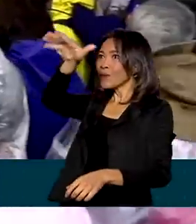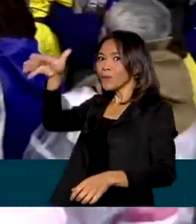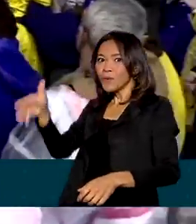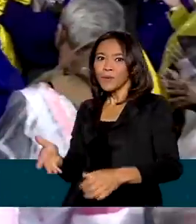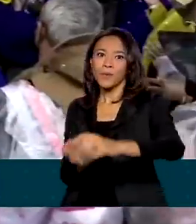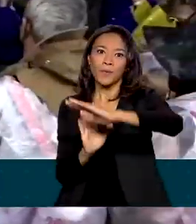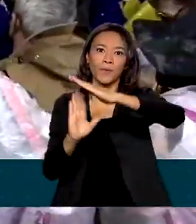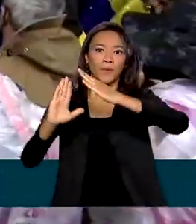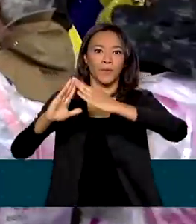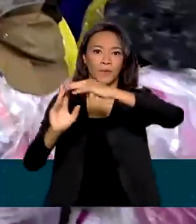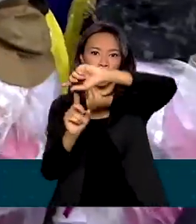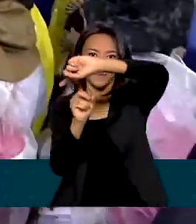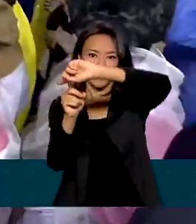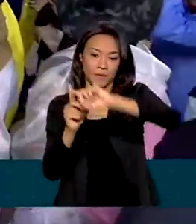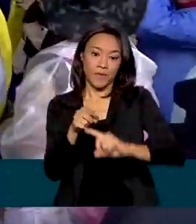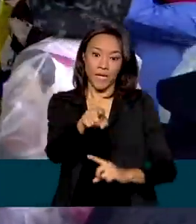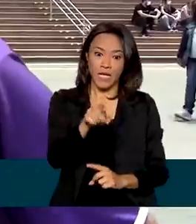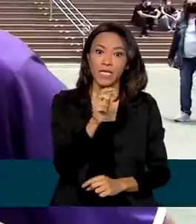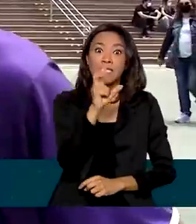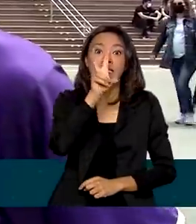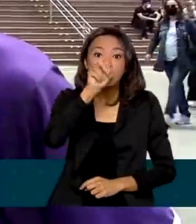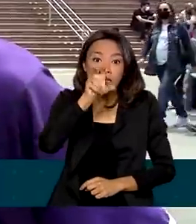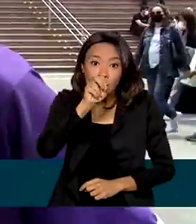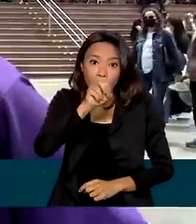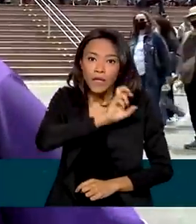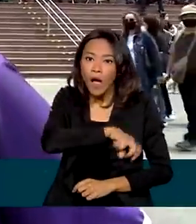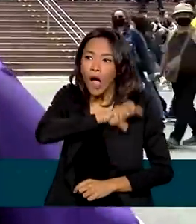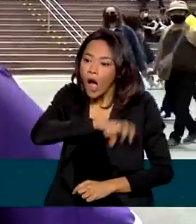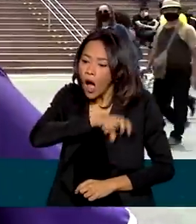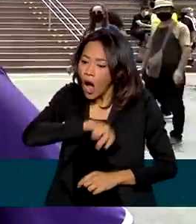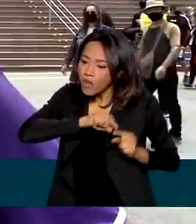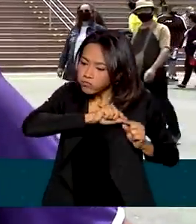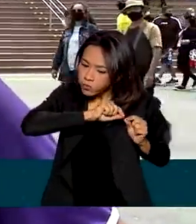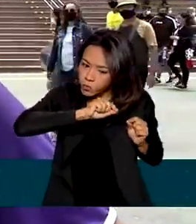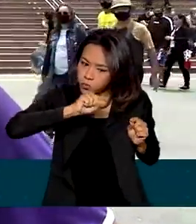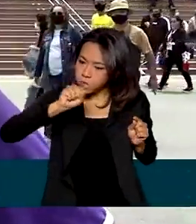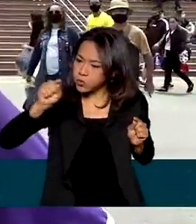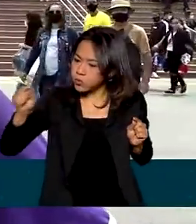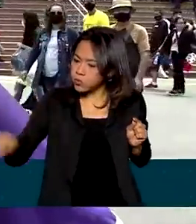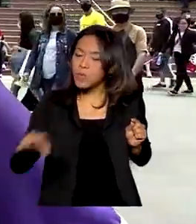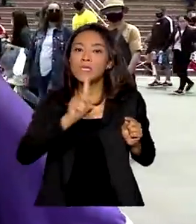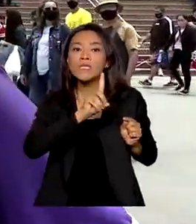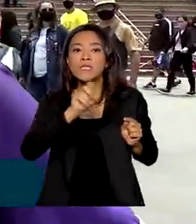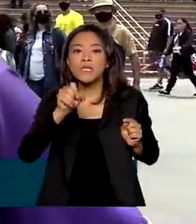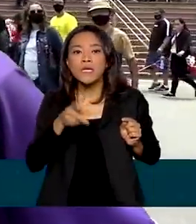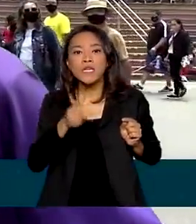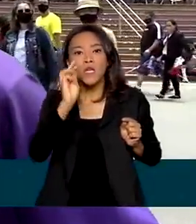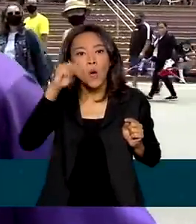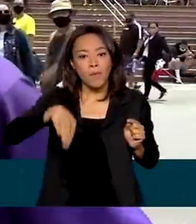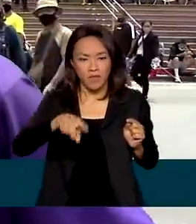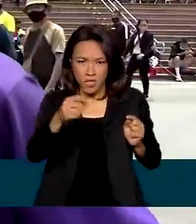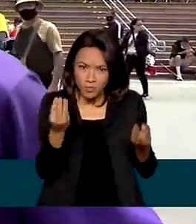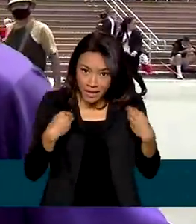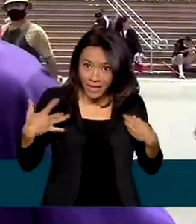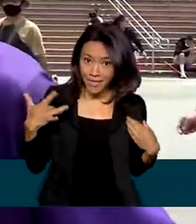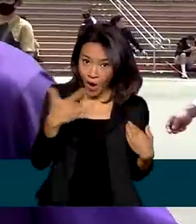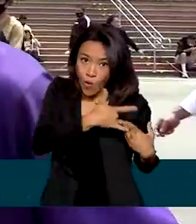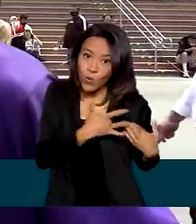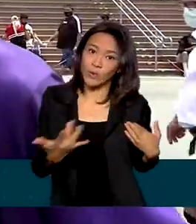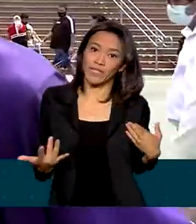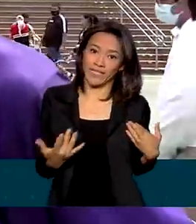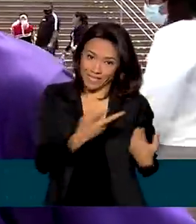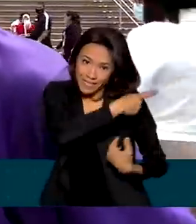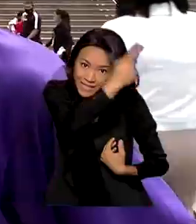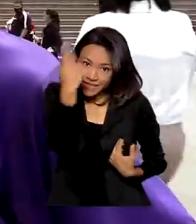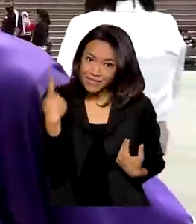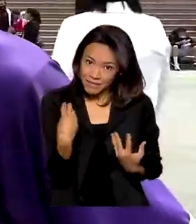ano, ele completou 50 caminhadas de mais de 100 quilômetros. Enquanto Deus me dá força, Nossa Senhora, saúde, eu estou aqui.